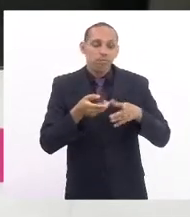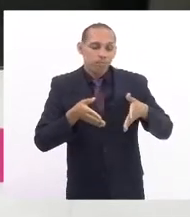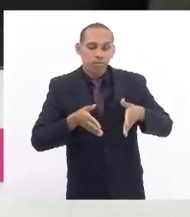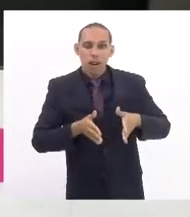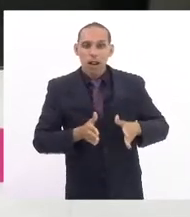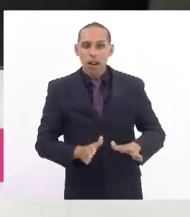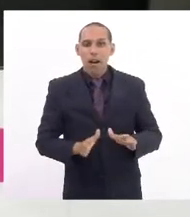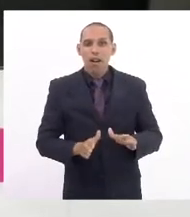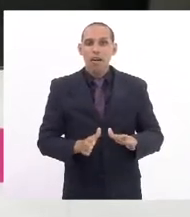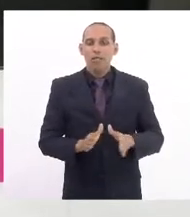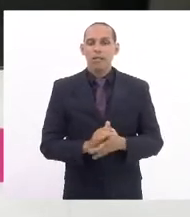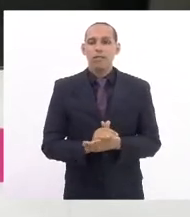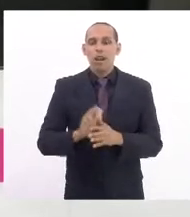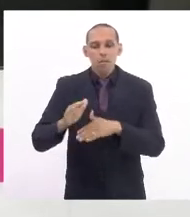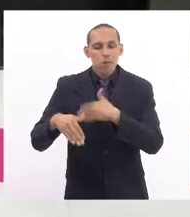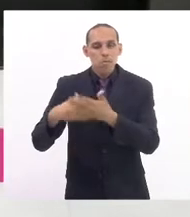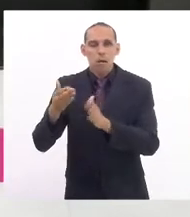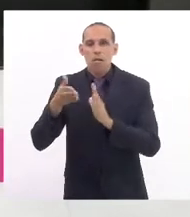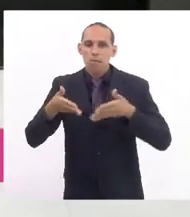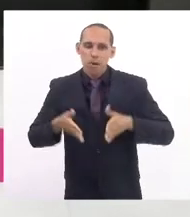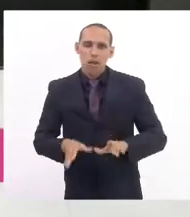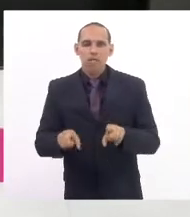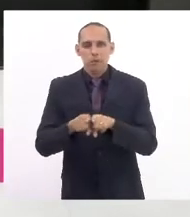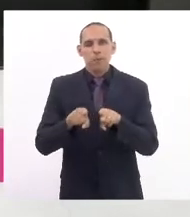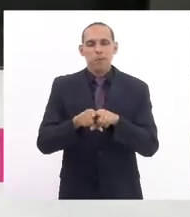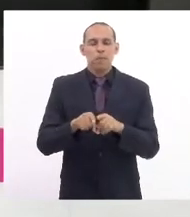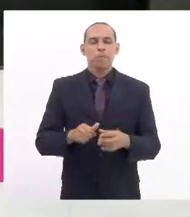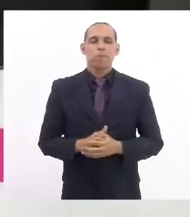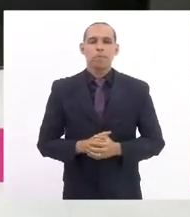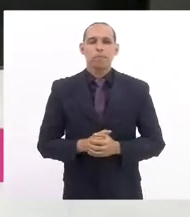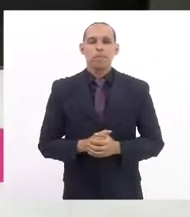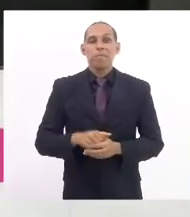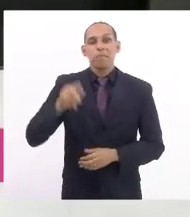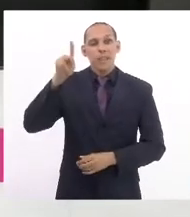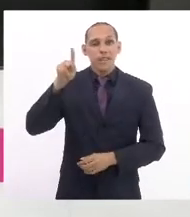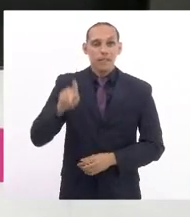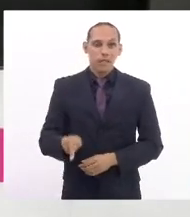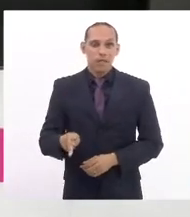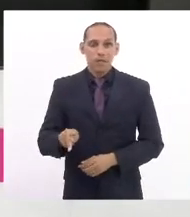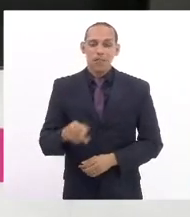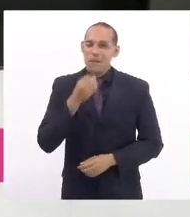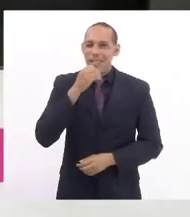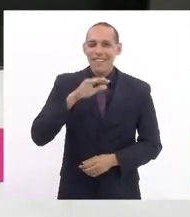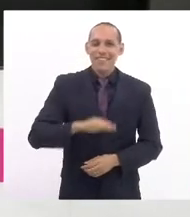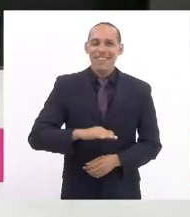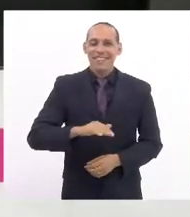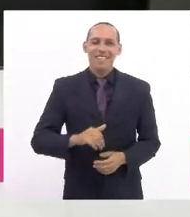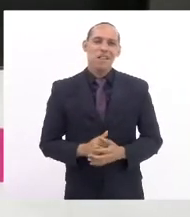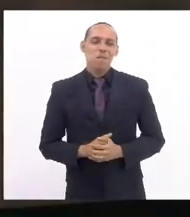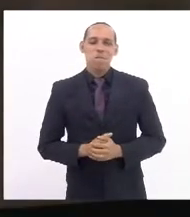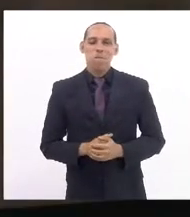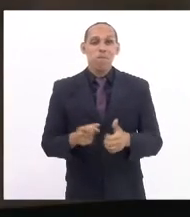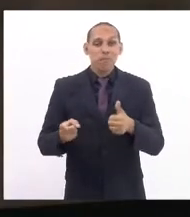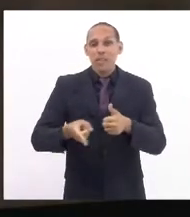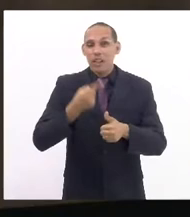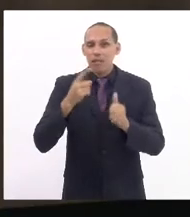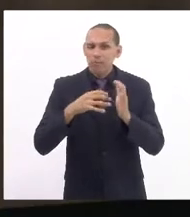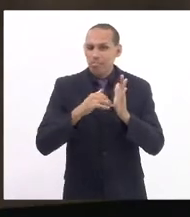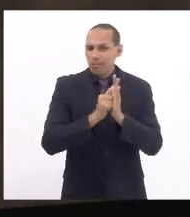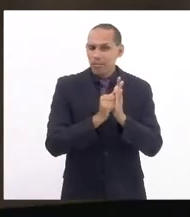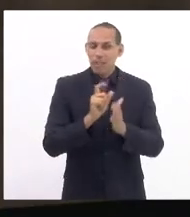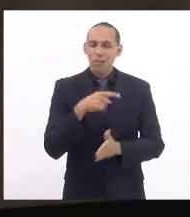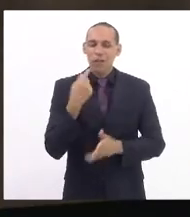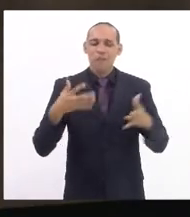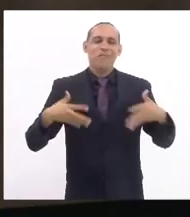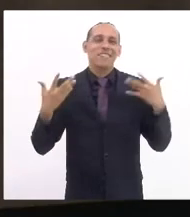Puérpera. Presidente, boa tarde. Primeiro, registrar aqui a